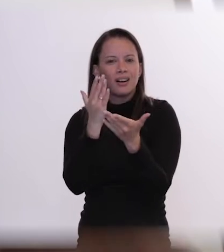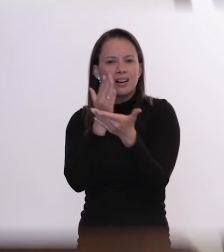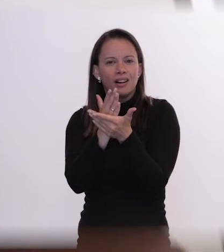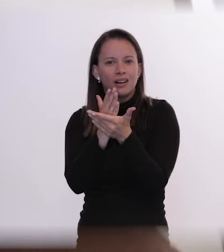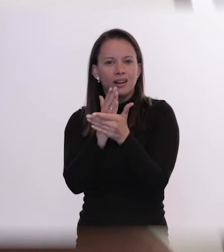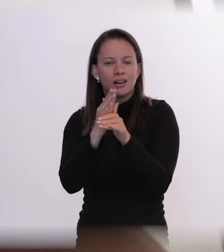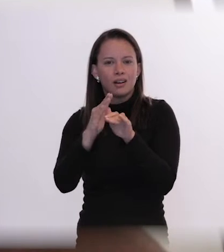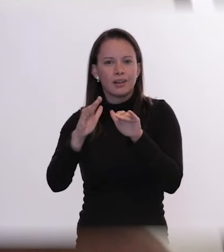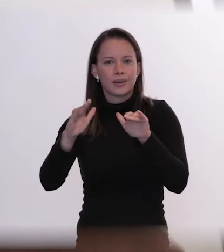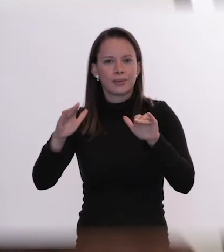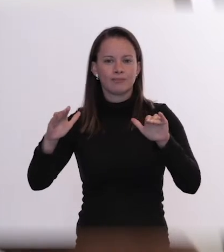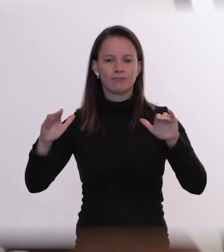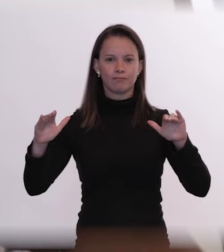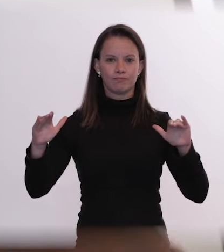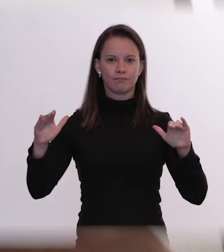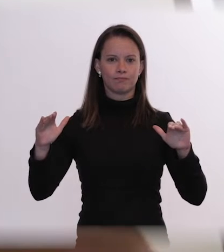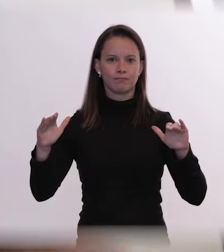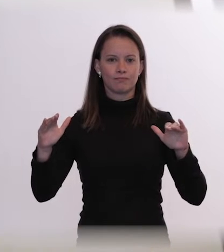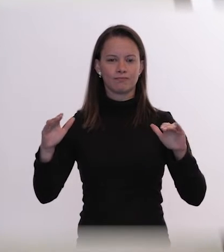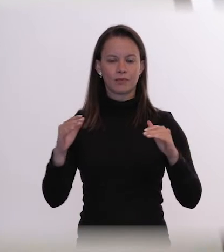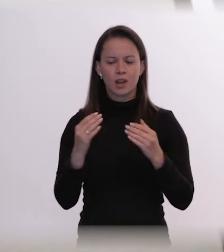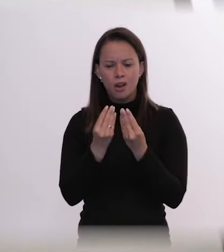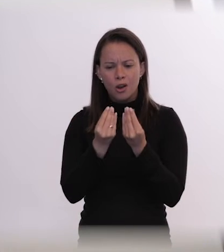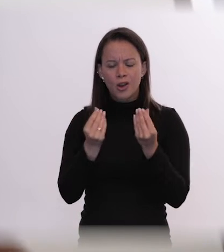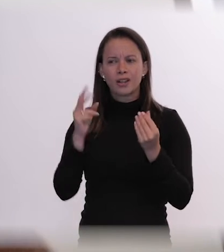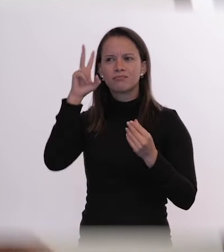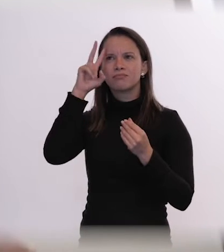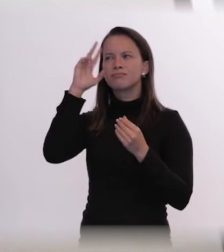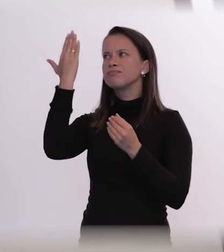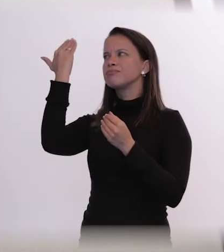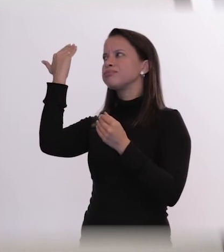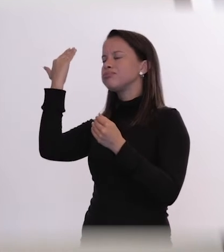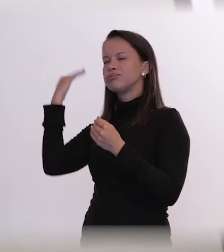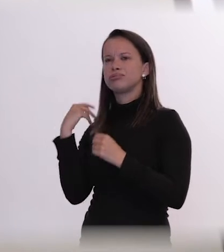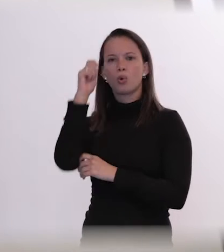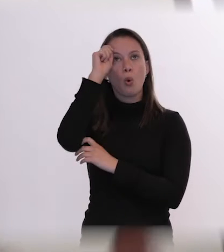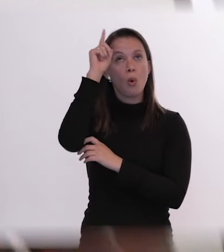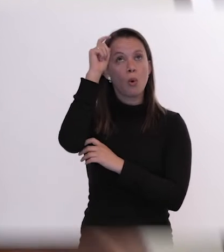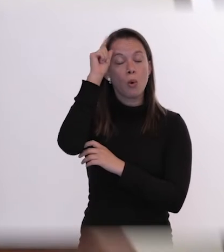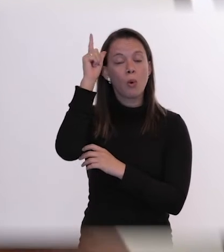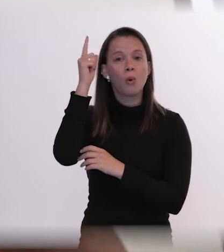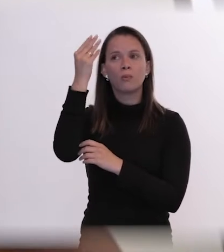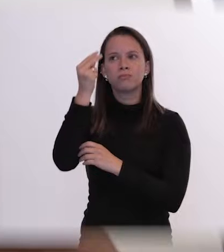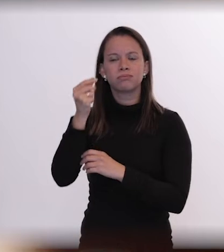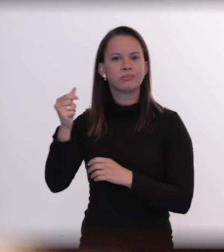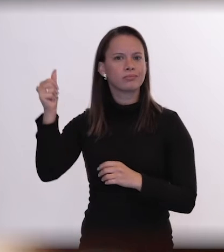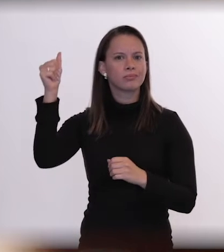Quebrou os nossos aspectos históricos, os nossos aspectos culturais, as nossas